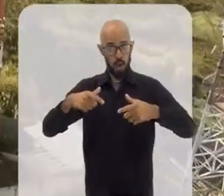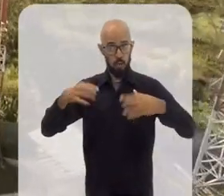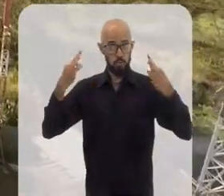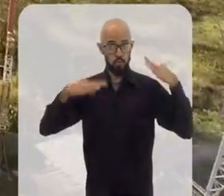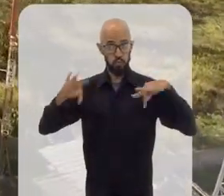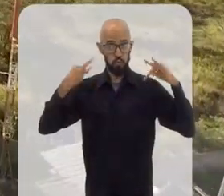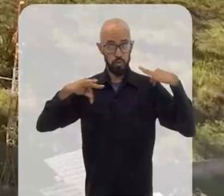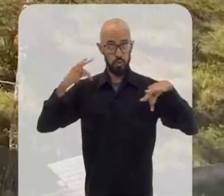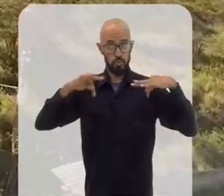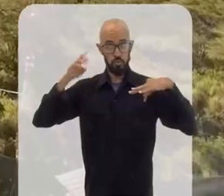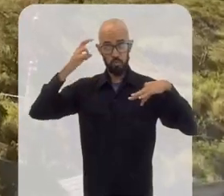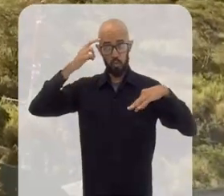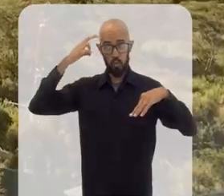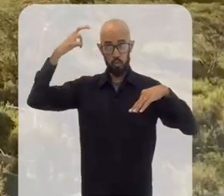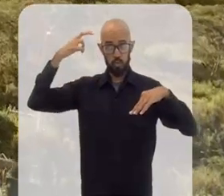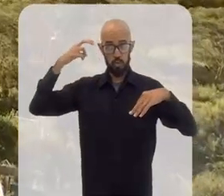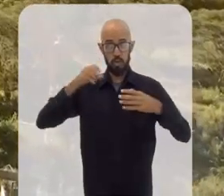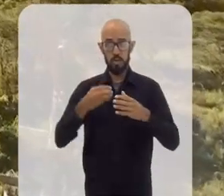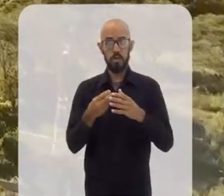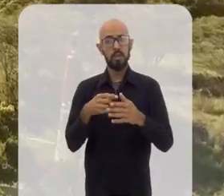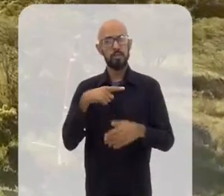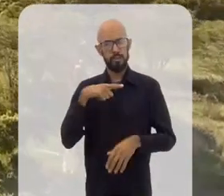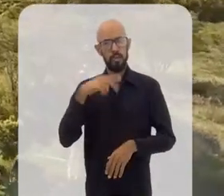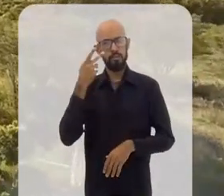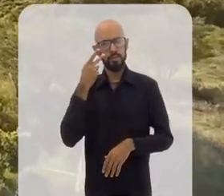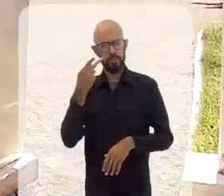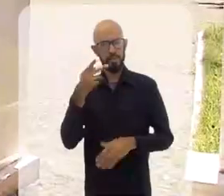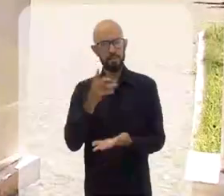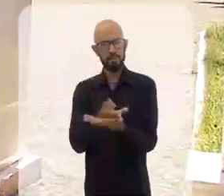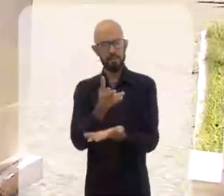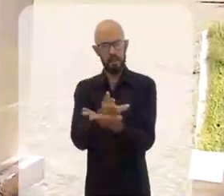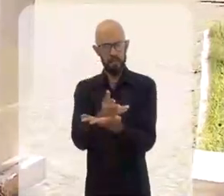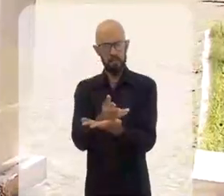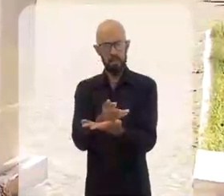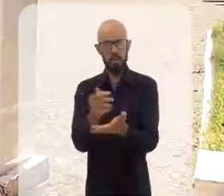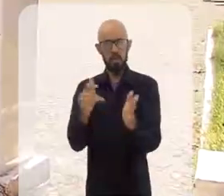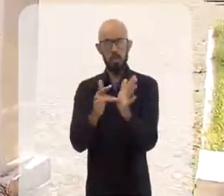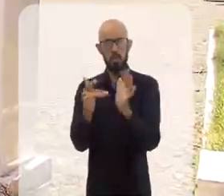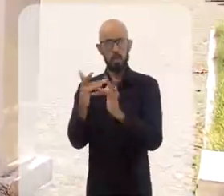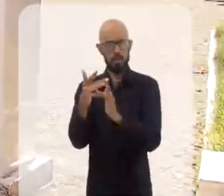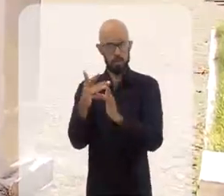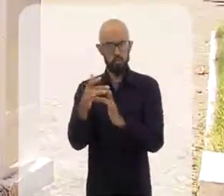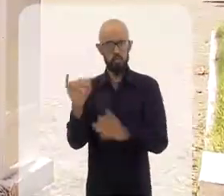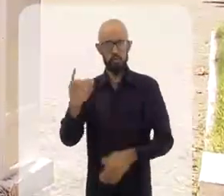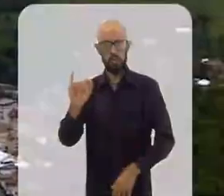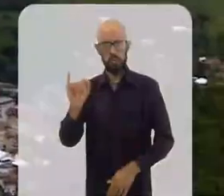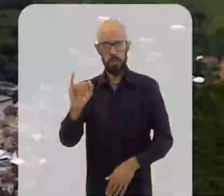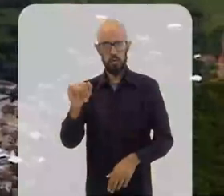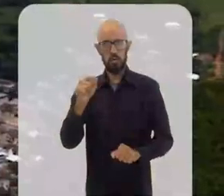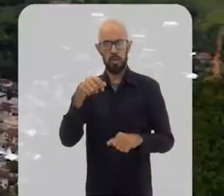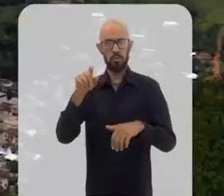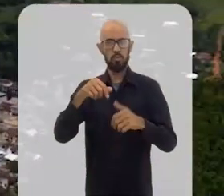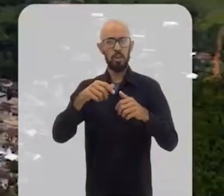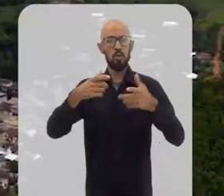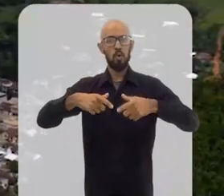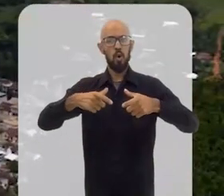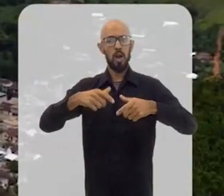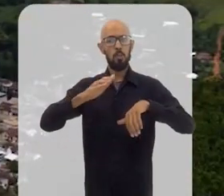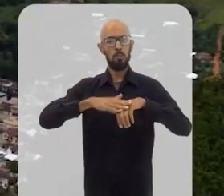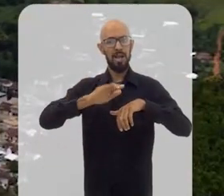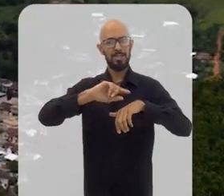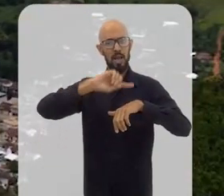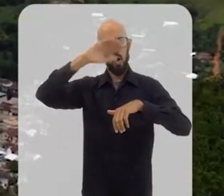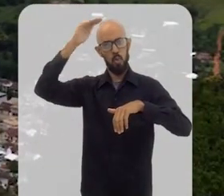histórico, turístico e cultural do município e atrai visitantes toda semana. O Cristo Redentor de